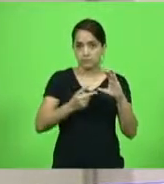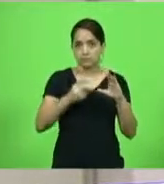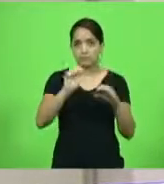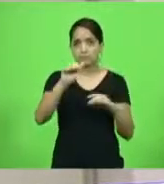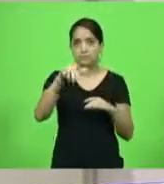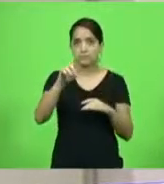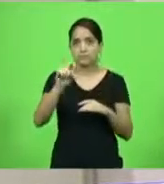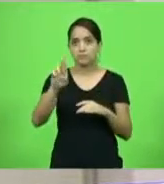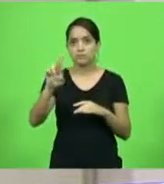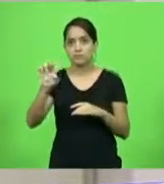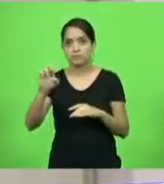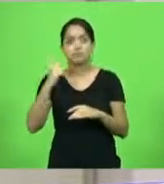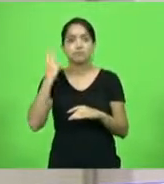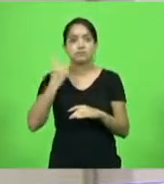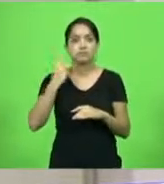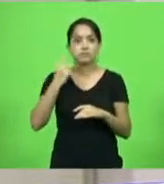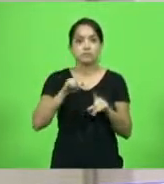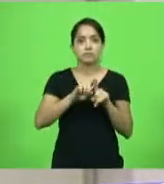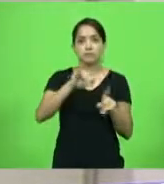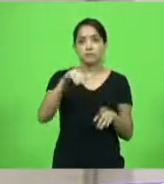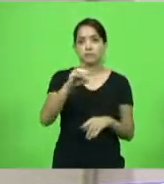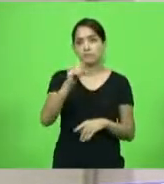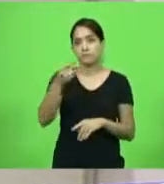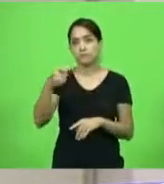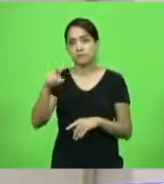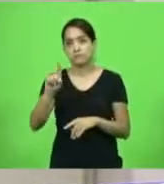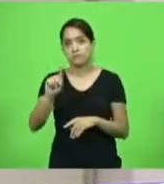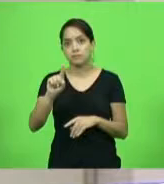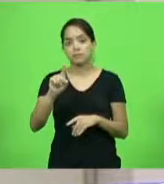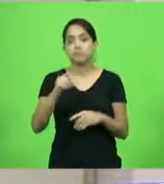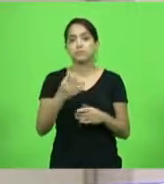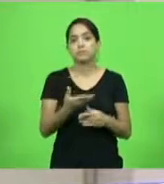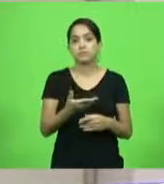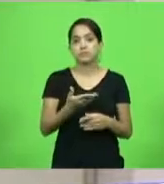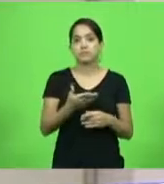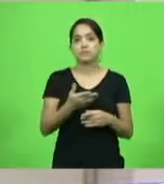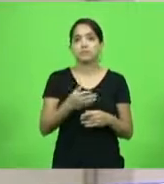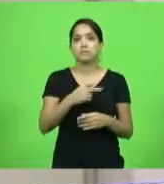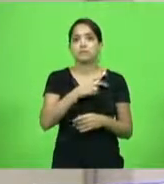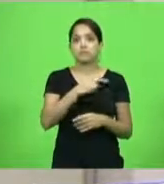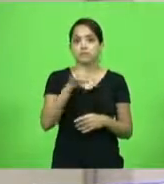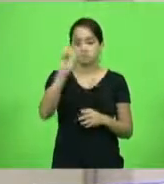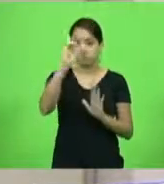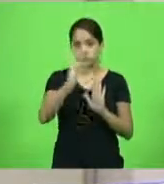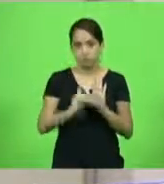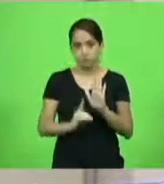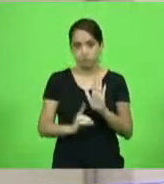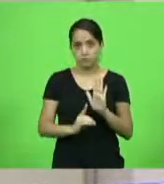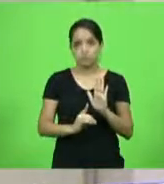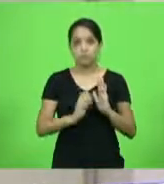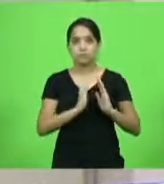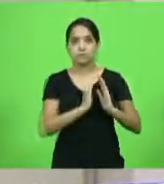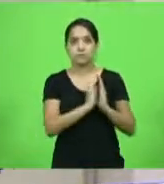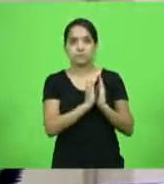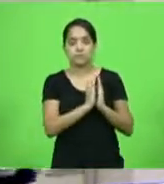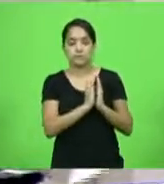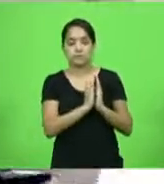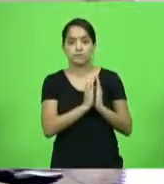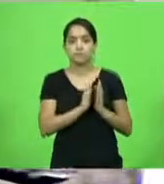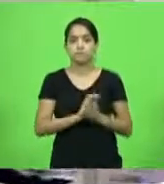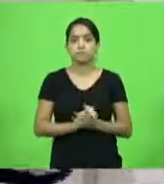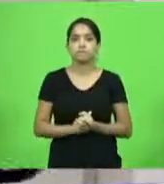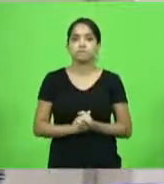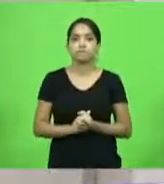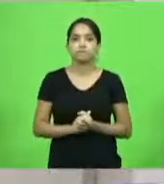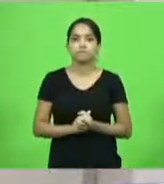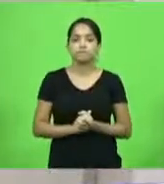Quilpe, vereador, e João Facinello Neto, diretor da PAI de Faxinal dos Guedes. Obrigado pela presença.